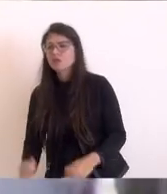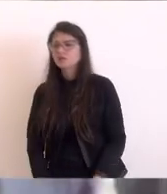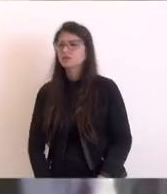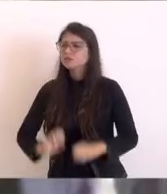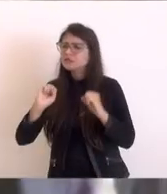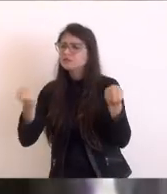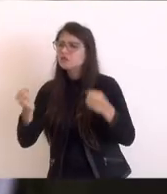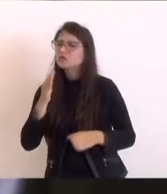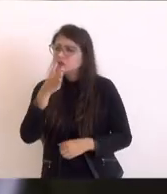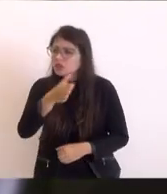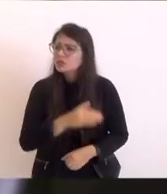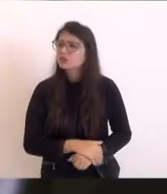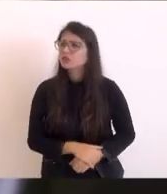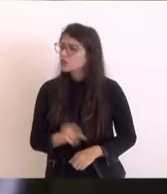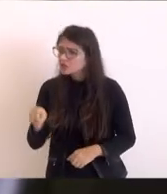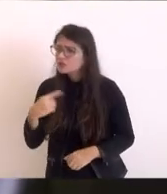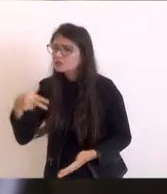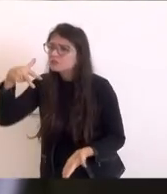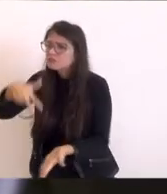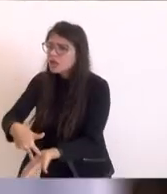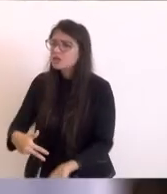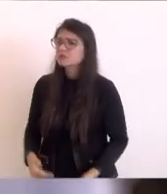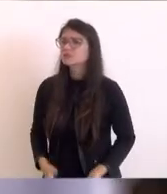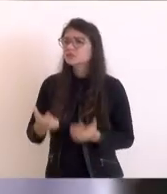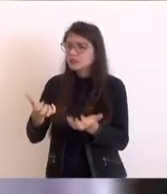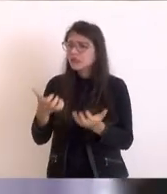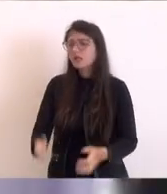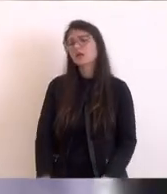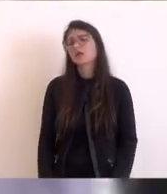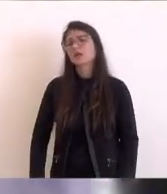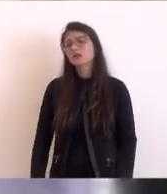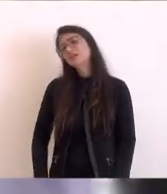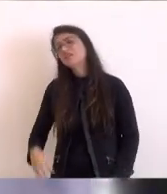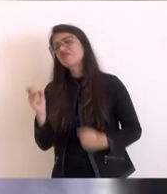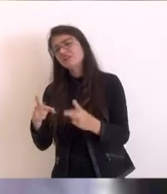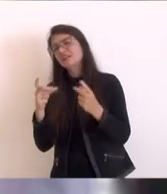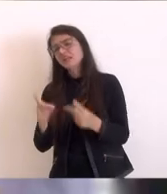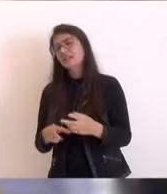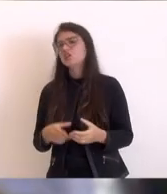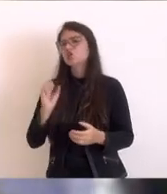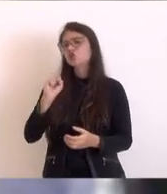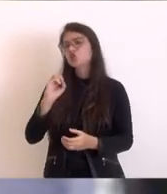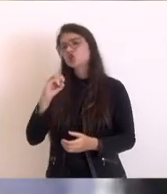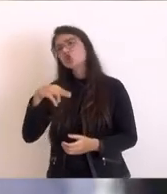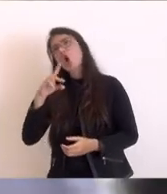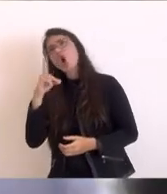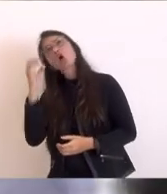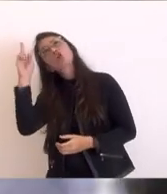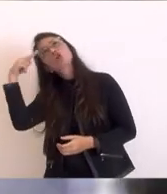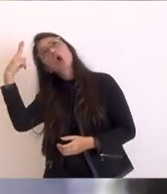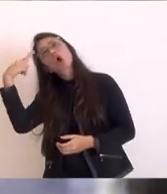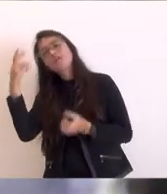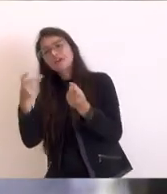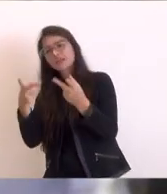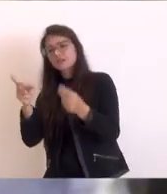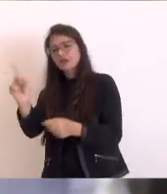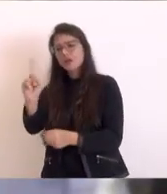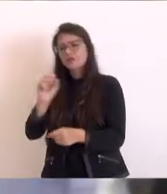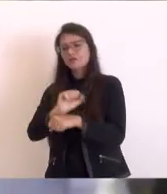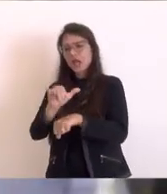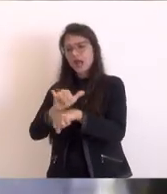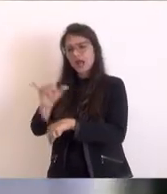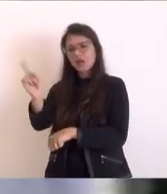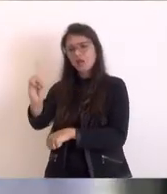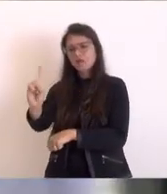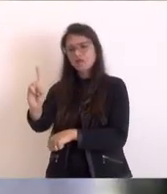espaço e queremos nosso espaço, não precisamos vender sonho e nem contar a história para a população, mas nós vamos chegar lá, se organizar